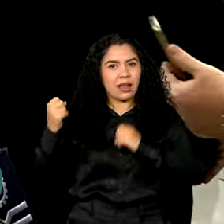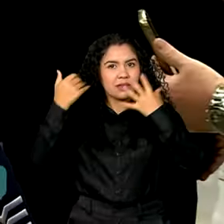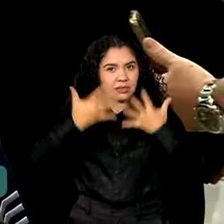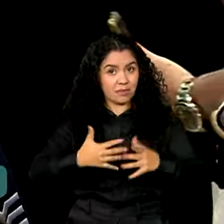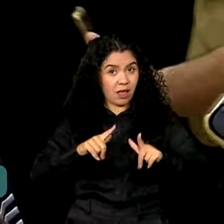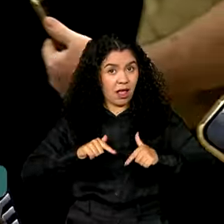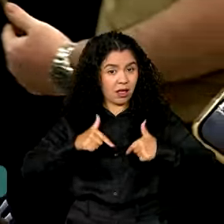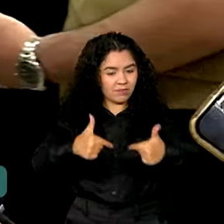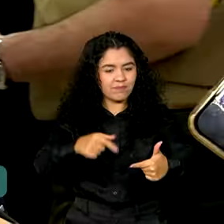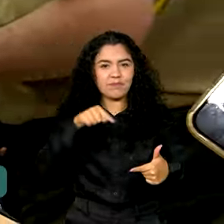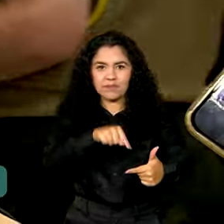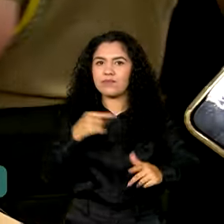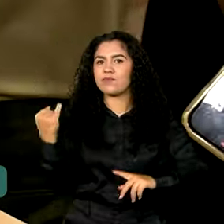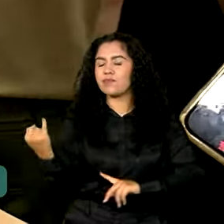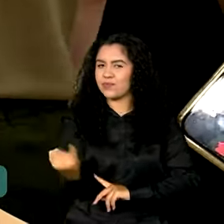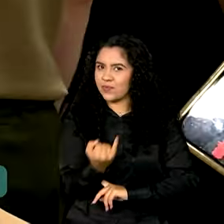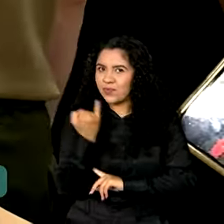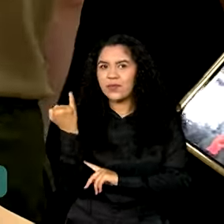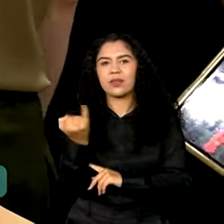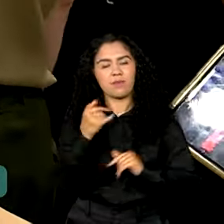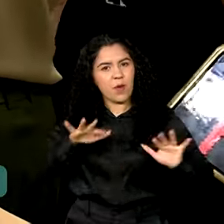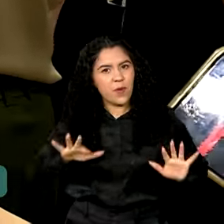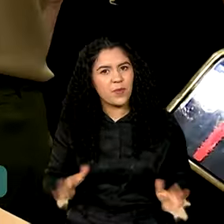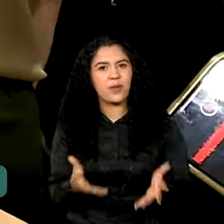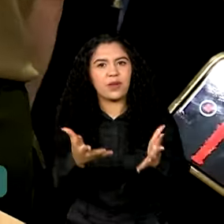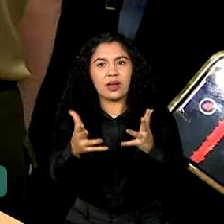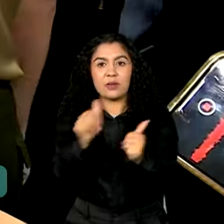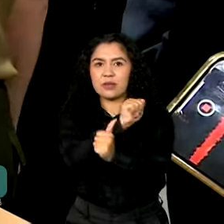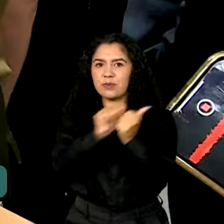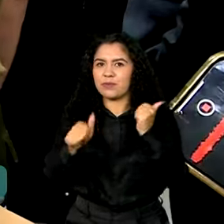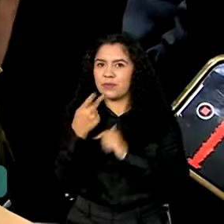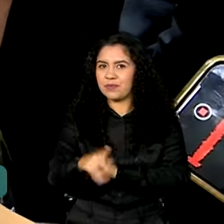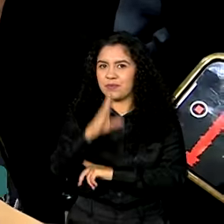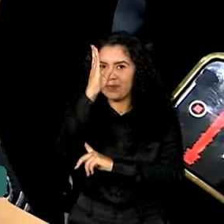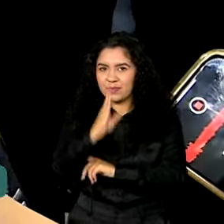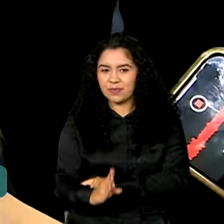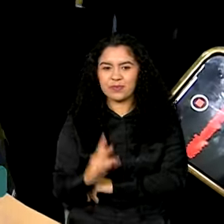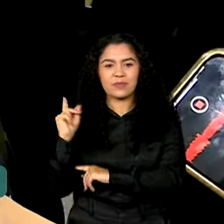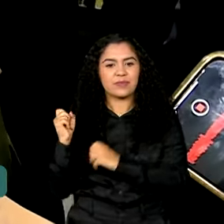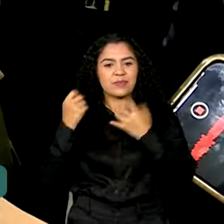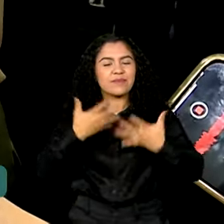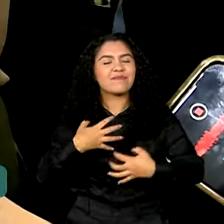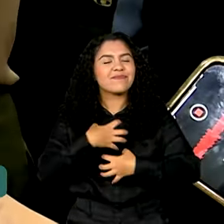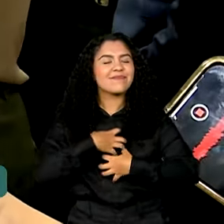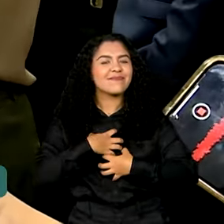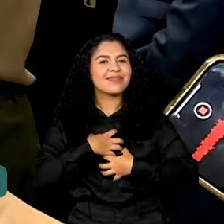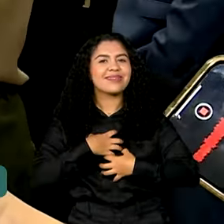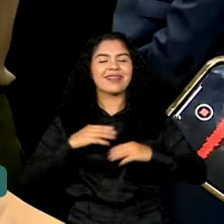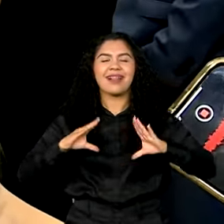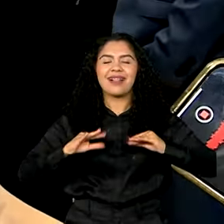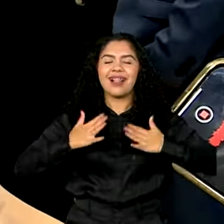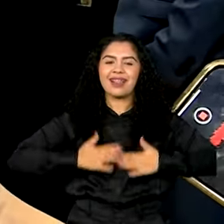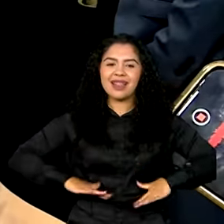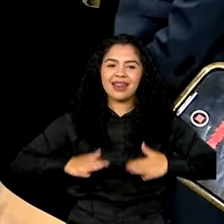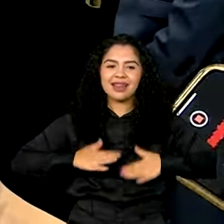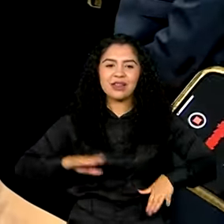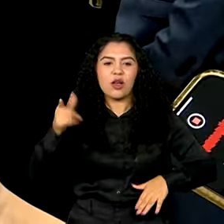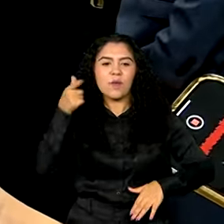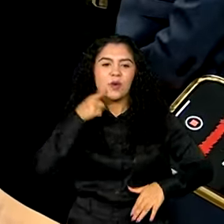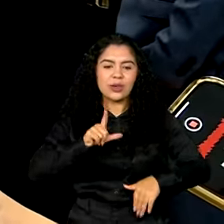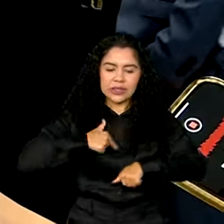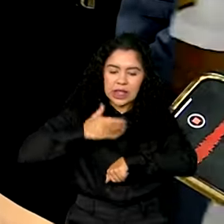iniciativa é fundamental para incentivar o esporte brasileiro. A certeza é de tranquilidade para conseguir ter um treinamento